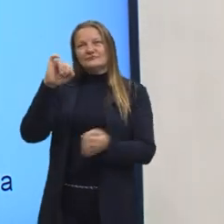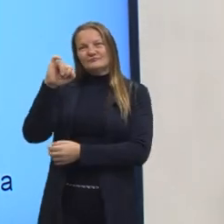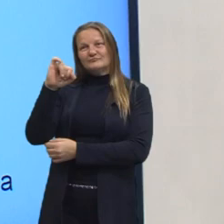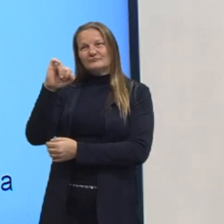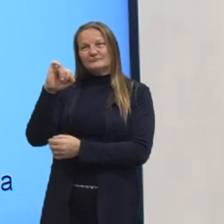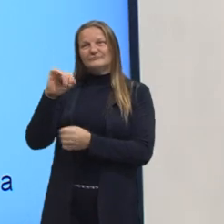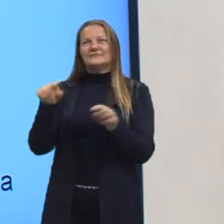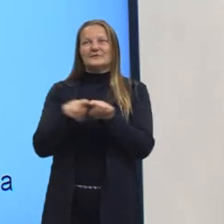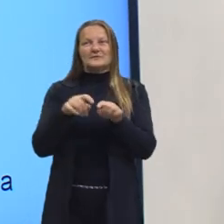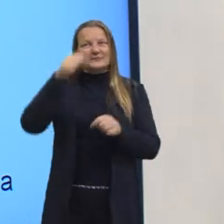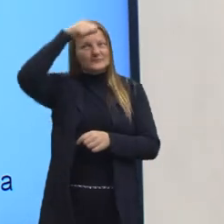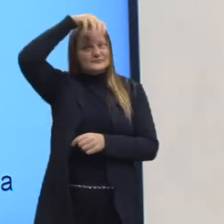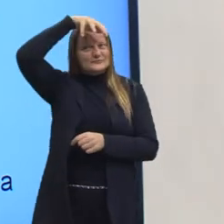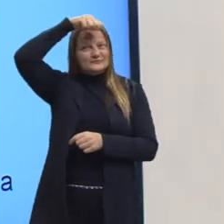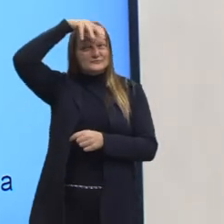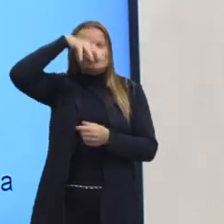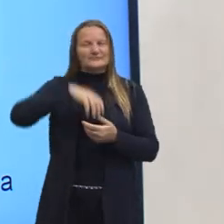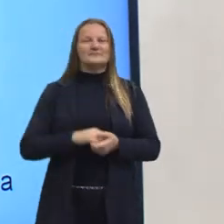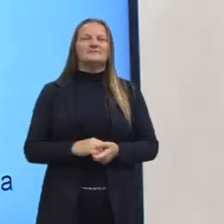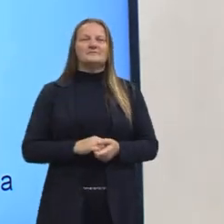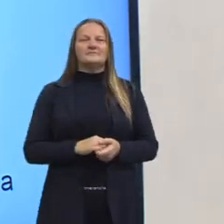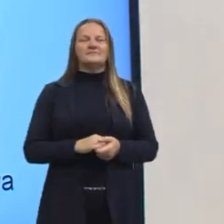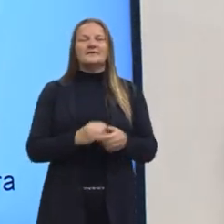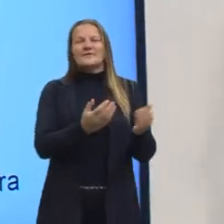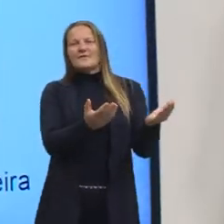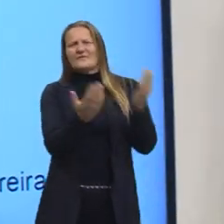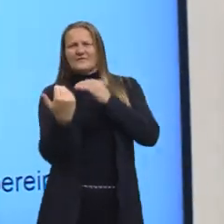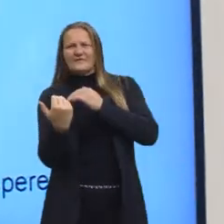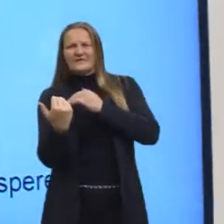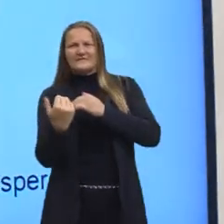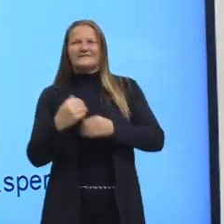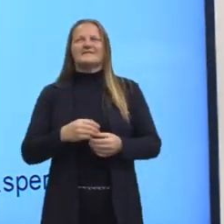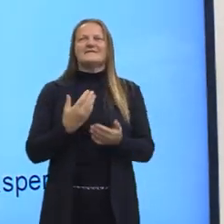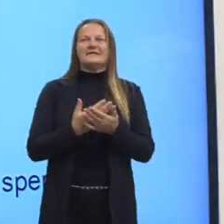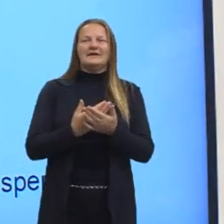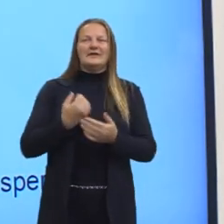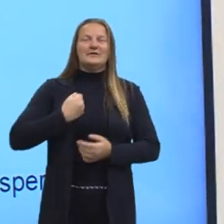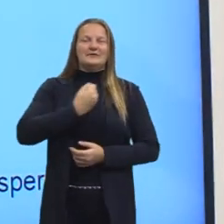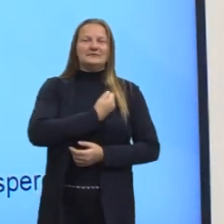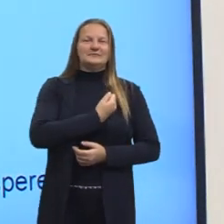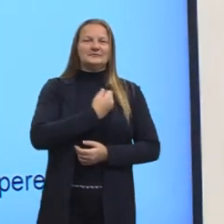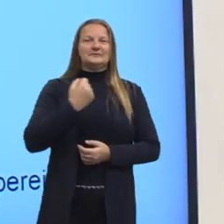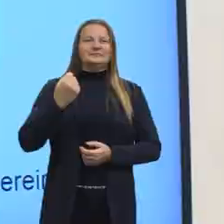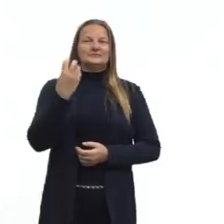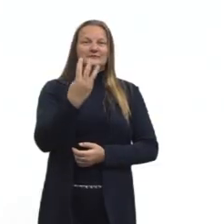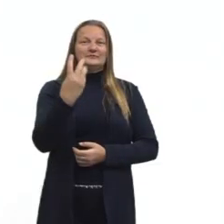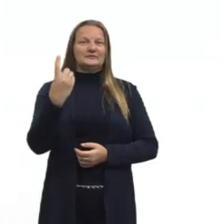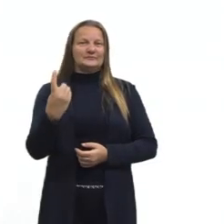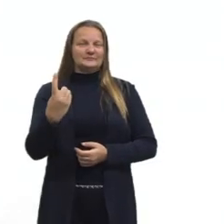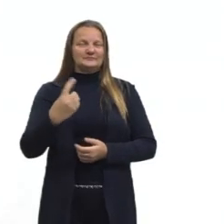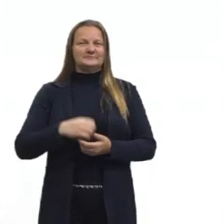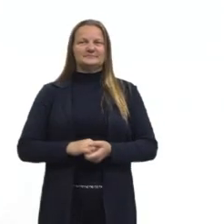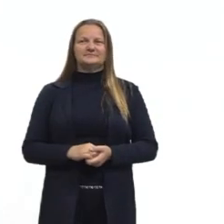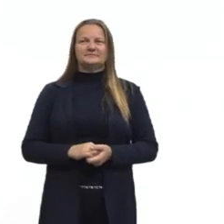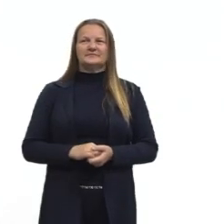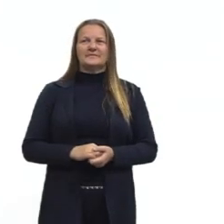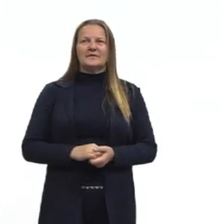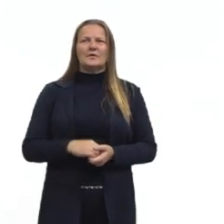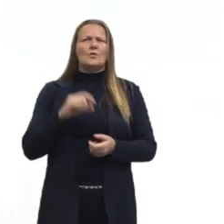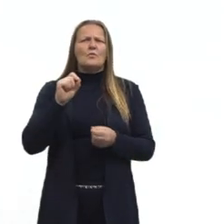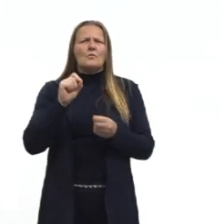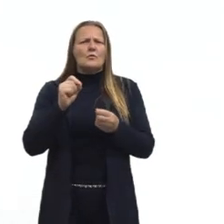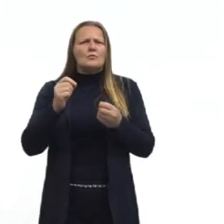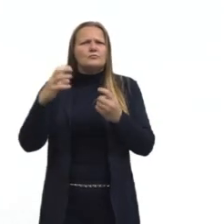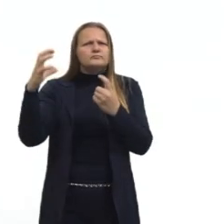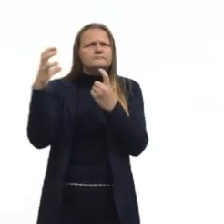Meia e Suzana. Então, pessoal, vamos para a aula de hoje, que é a aula de número 31. Ameaça aos